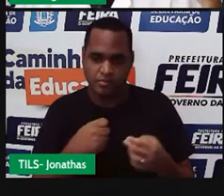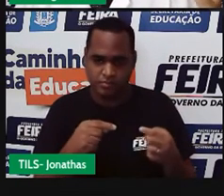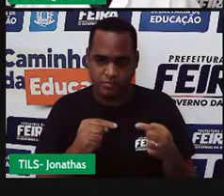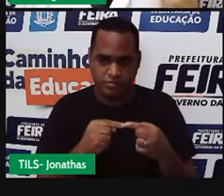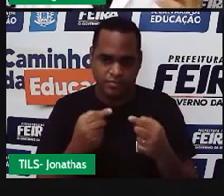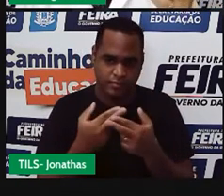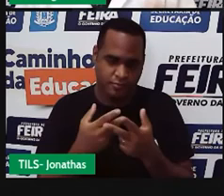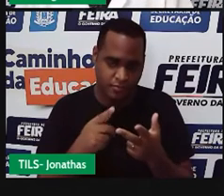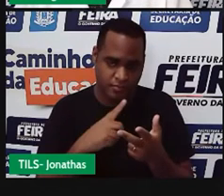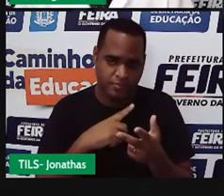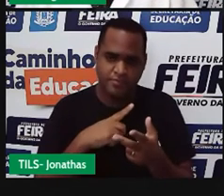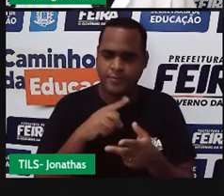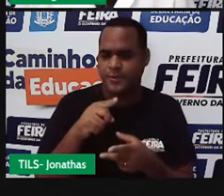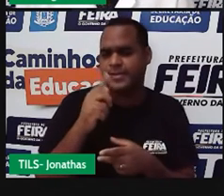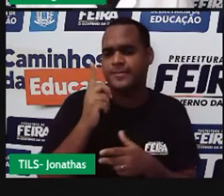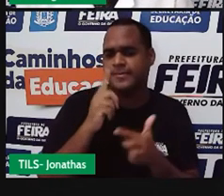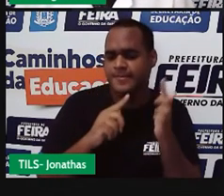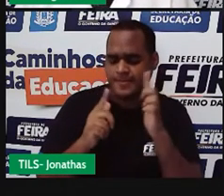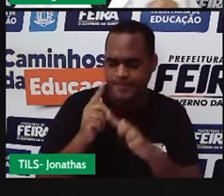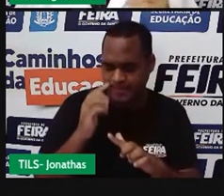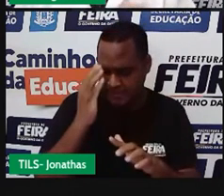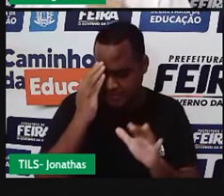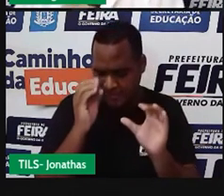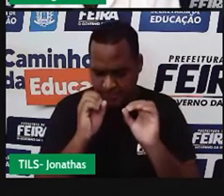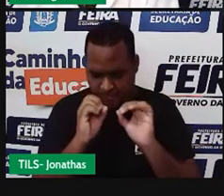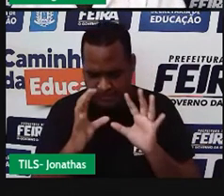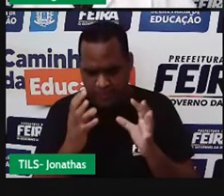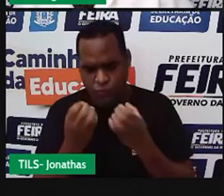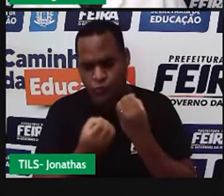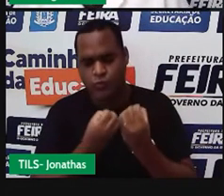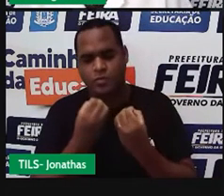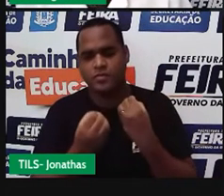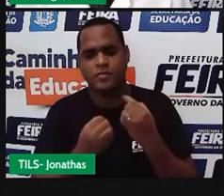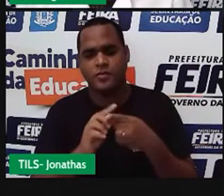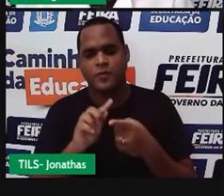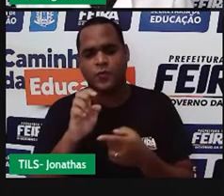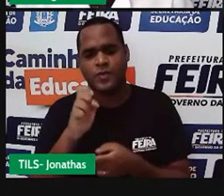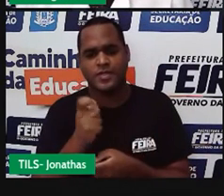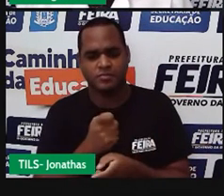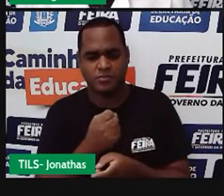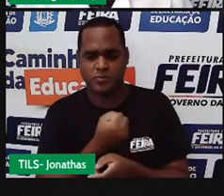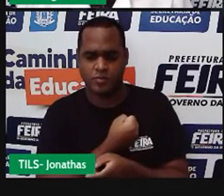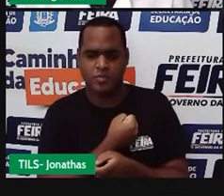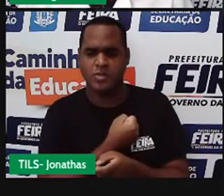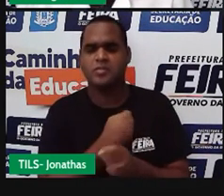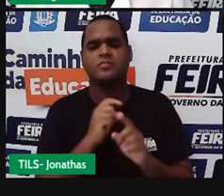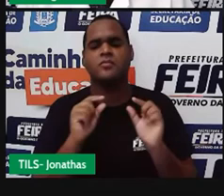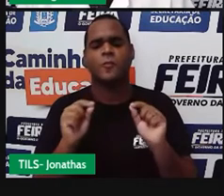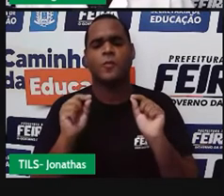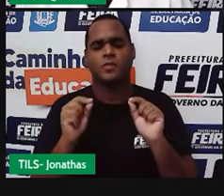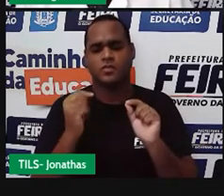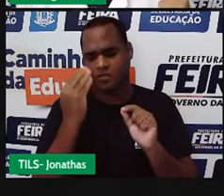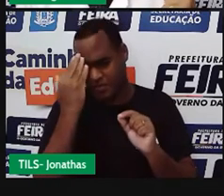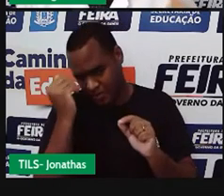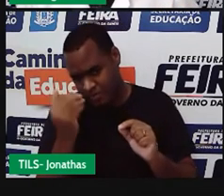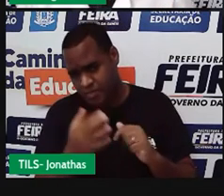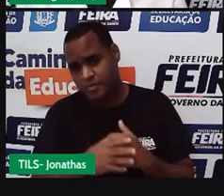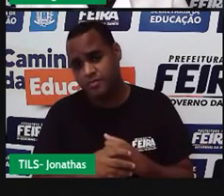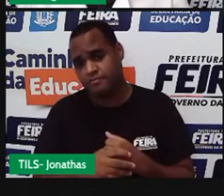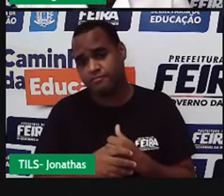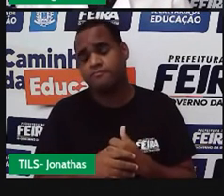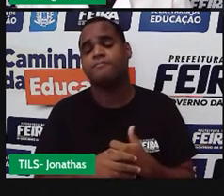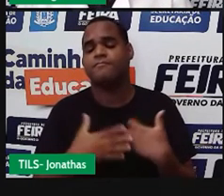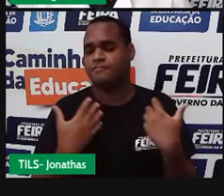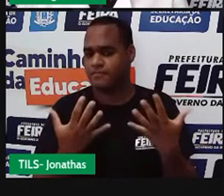Você consegue entender agora o que é uma expressão numérica? Bom, que